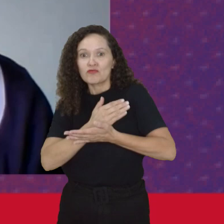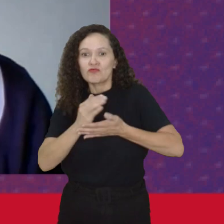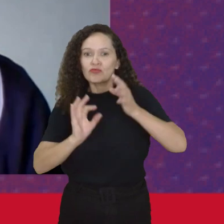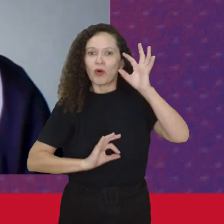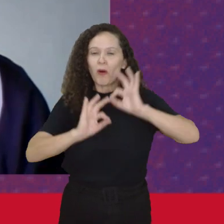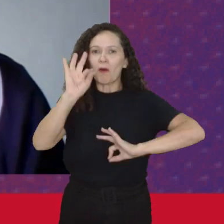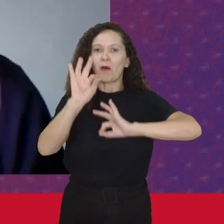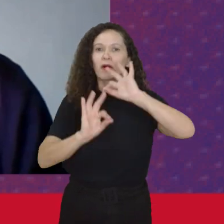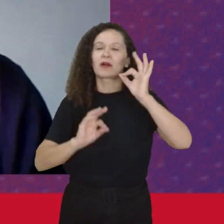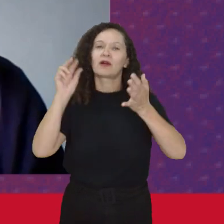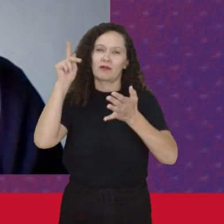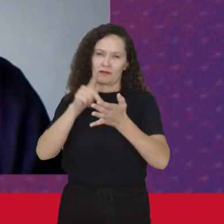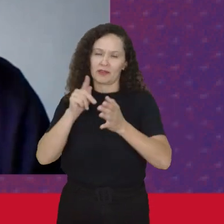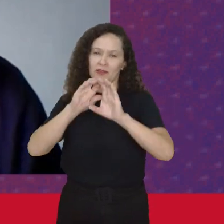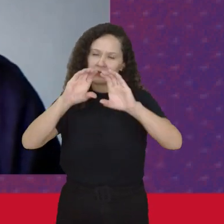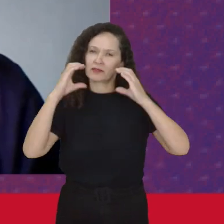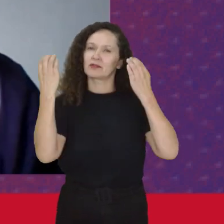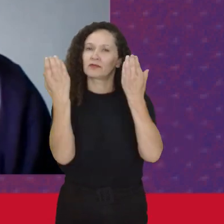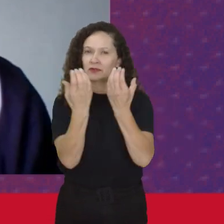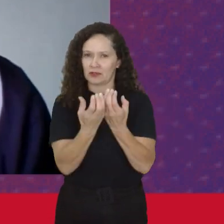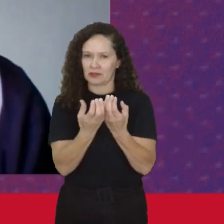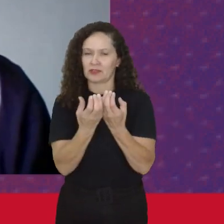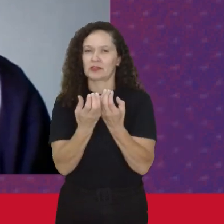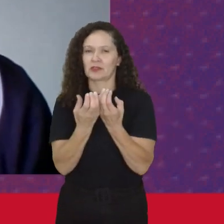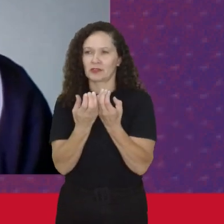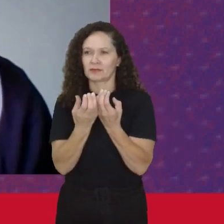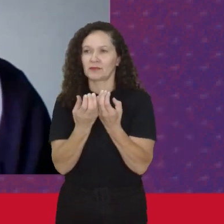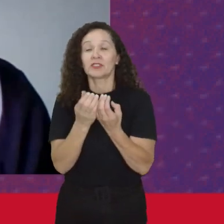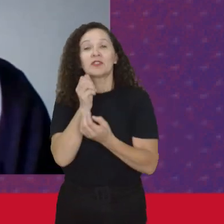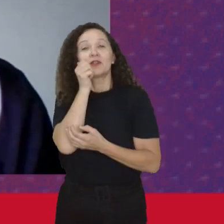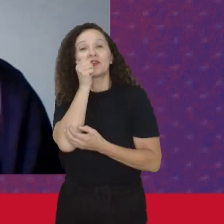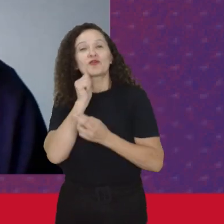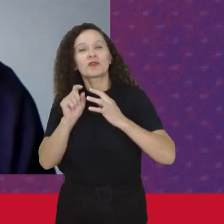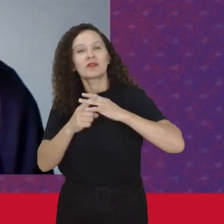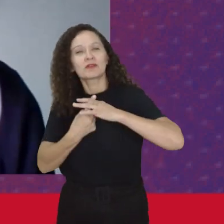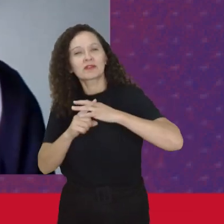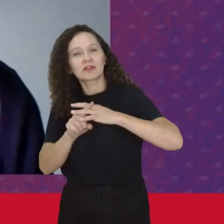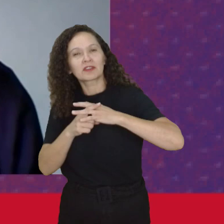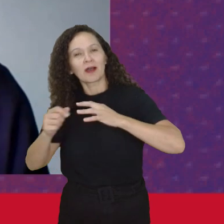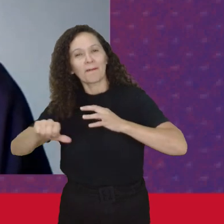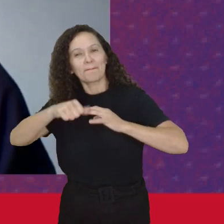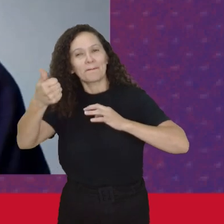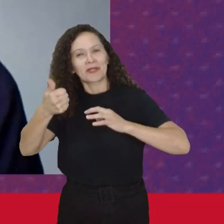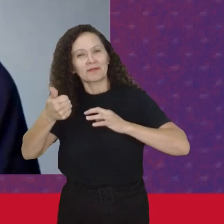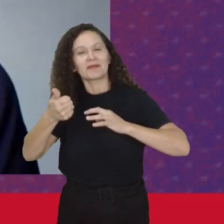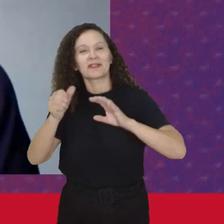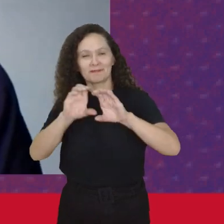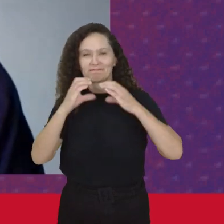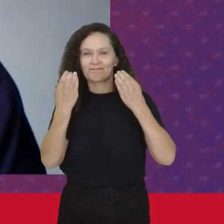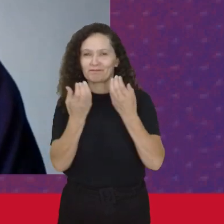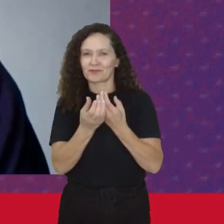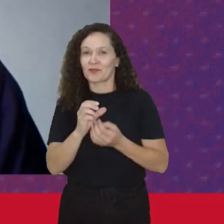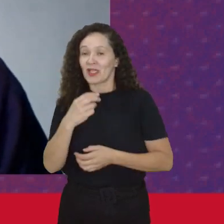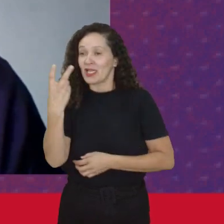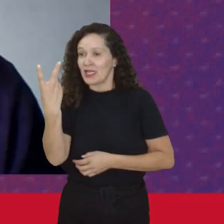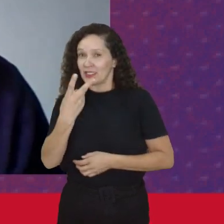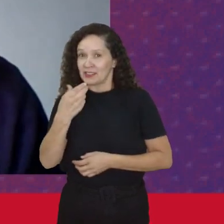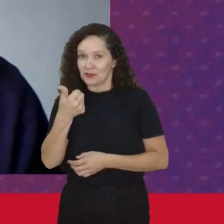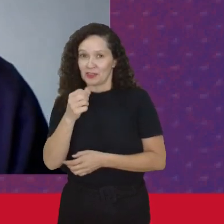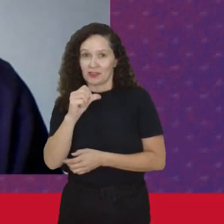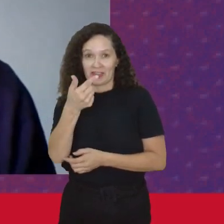As conferências De mulheres socialistas A primeira Foi em 1907 A segunda Foi em